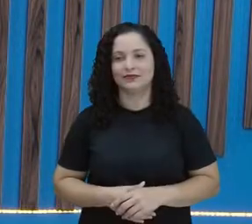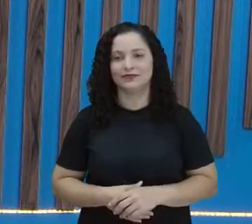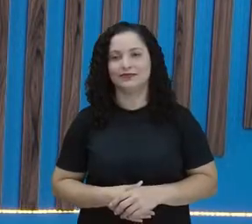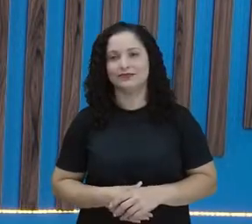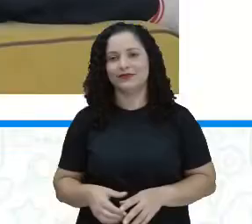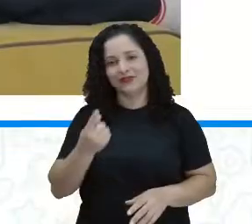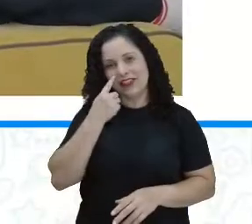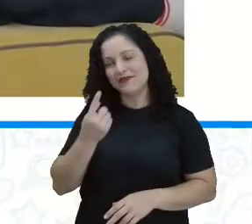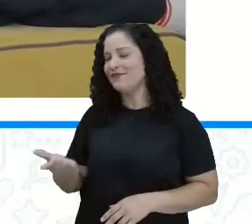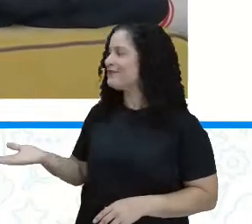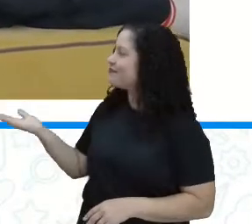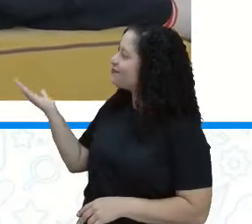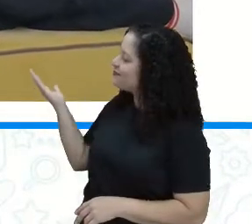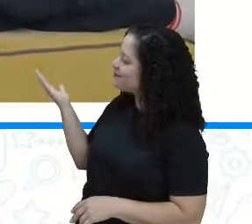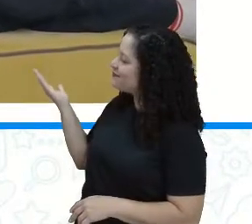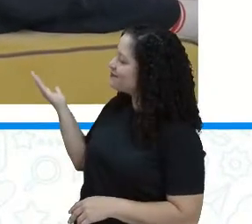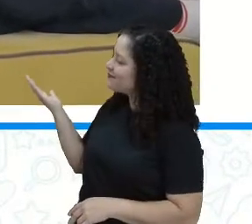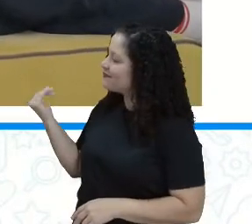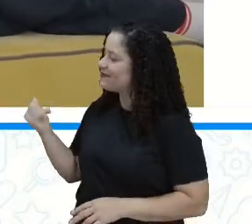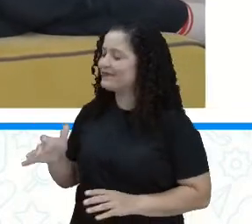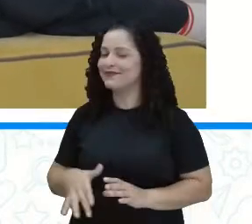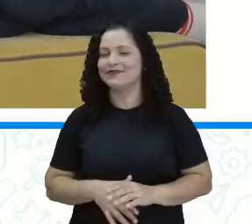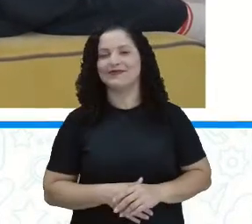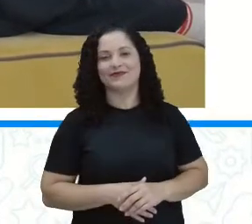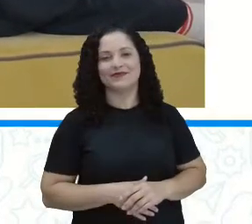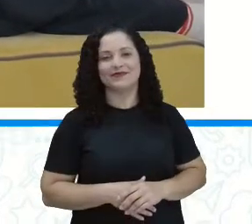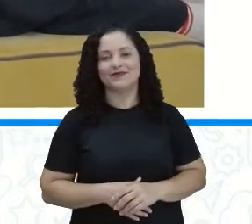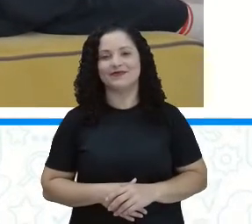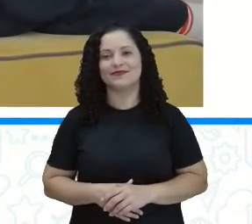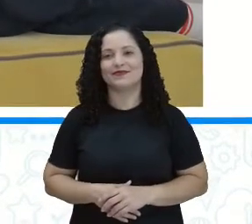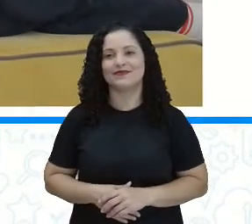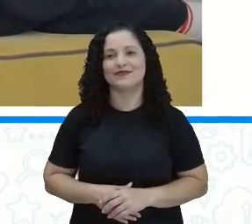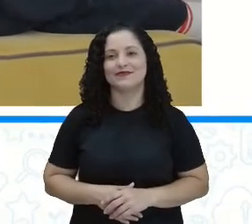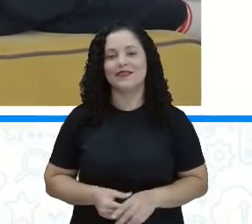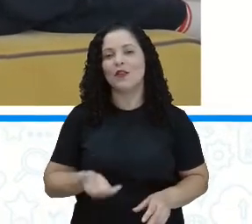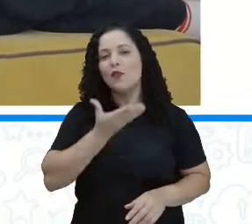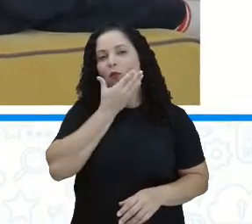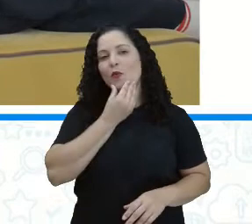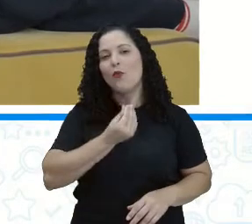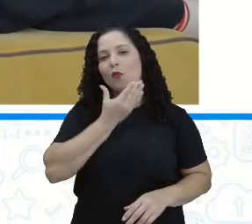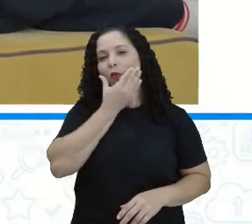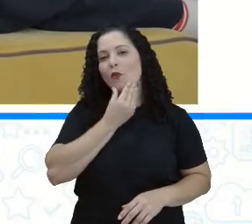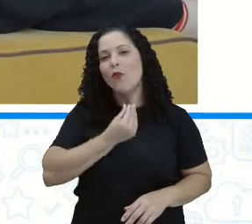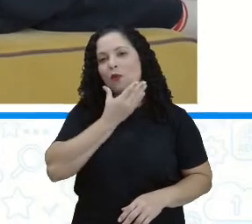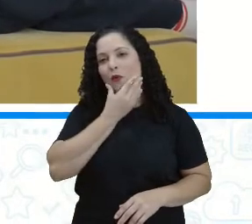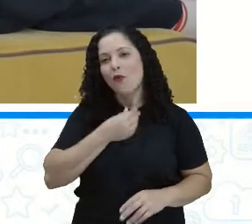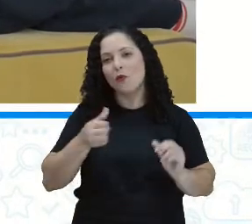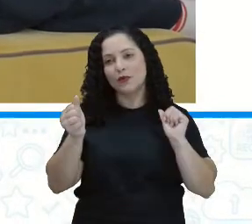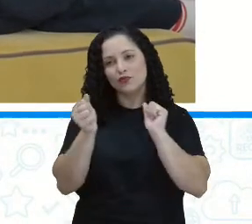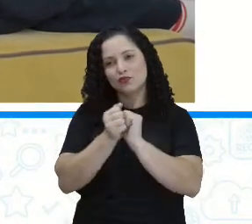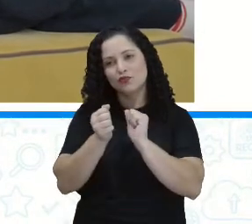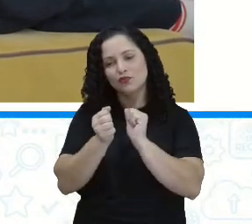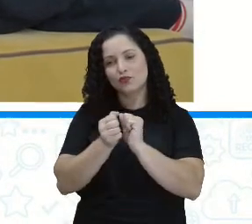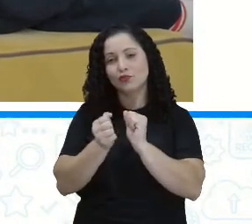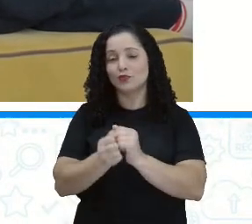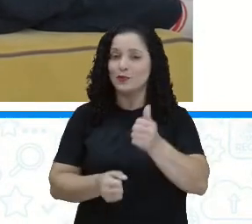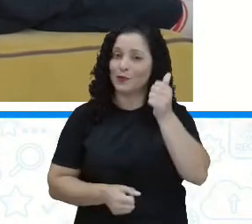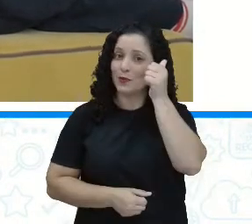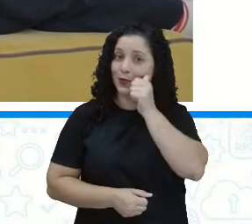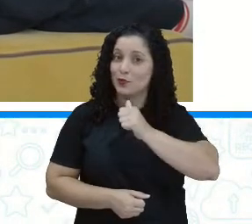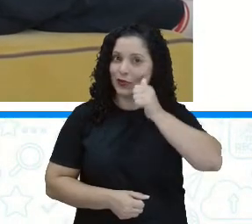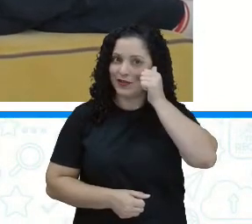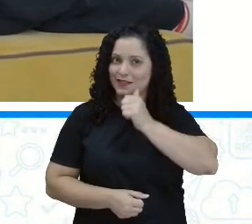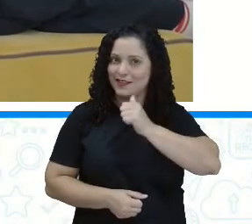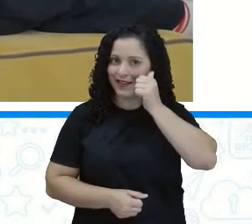Olha aí na imagem, o rapaz e uma moça,